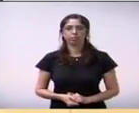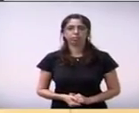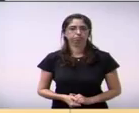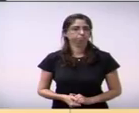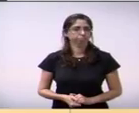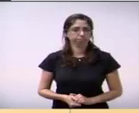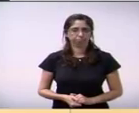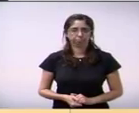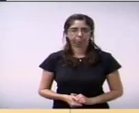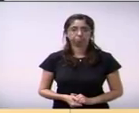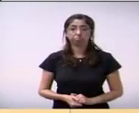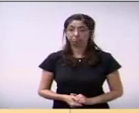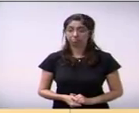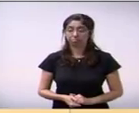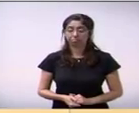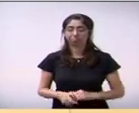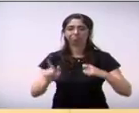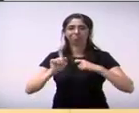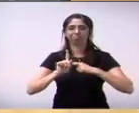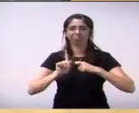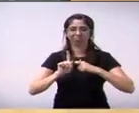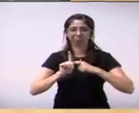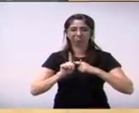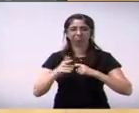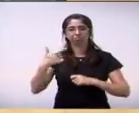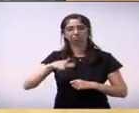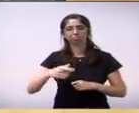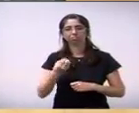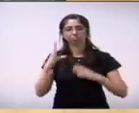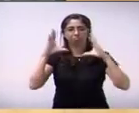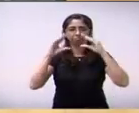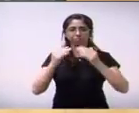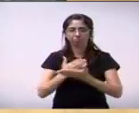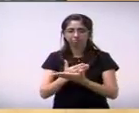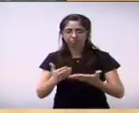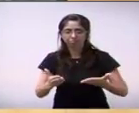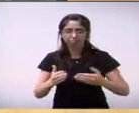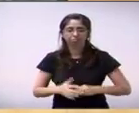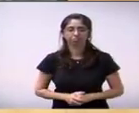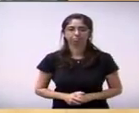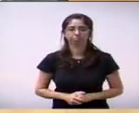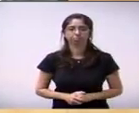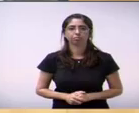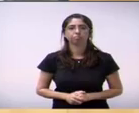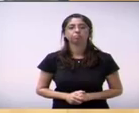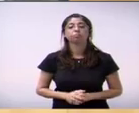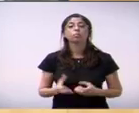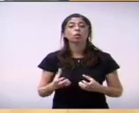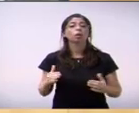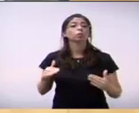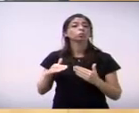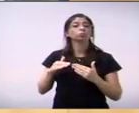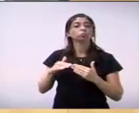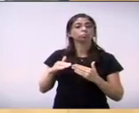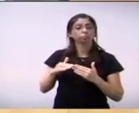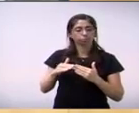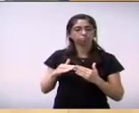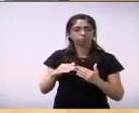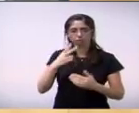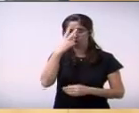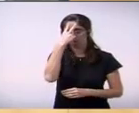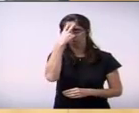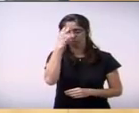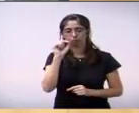boa noite novamente presidente eu queria somente ser solidário aqui ao colega Fábio Aladão onde ele